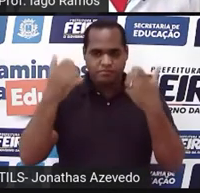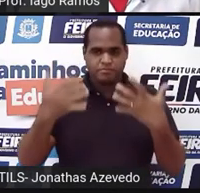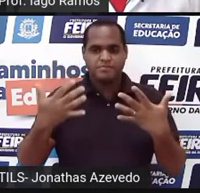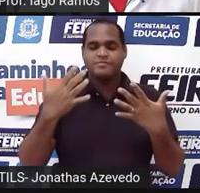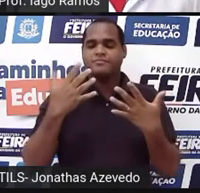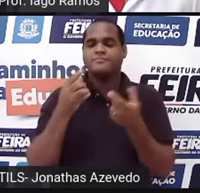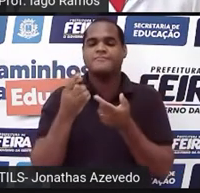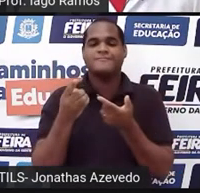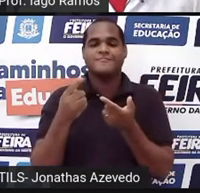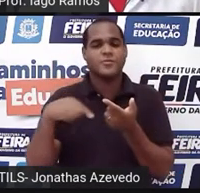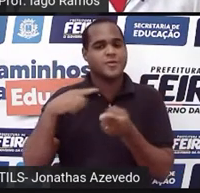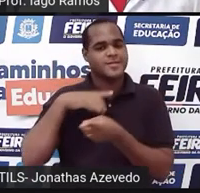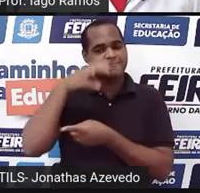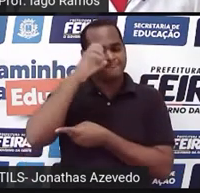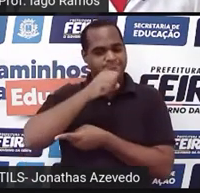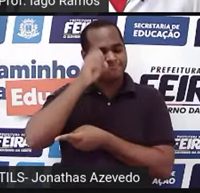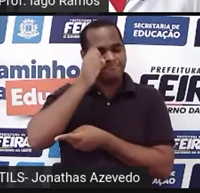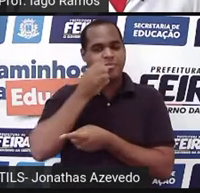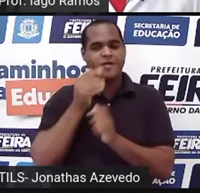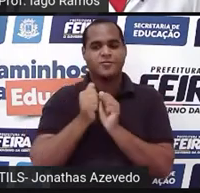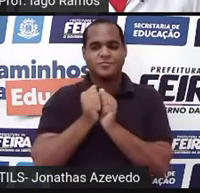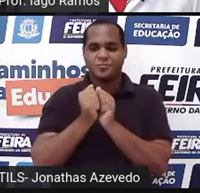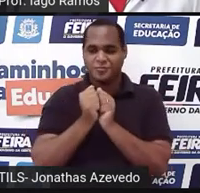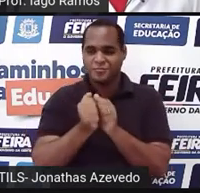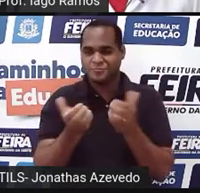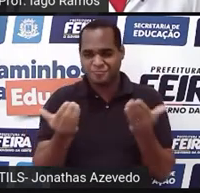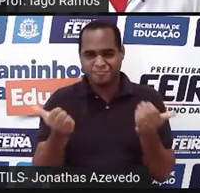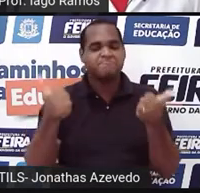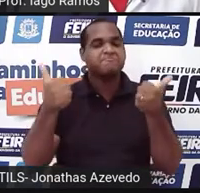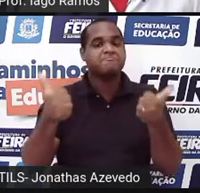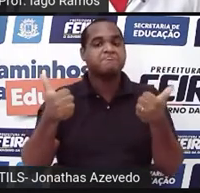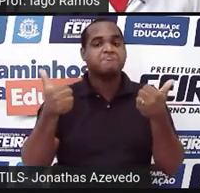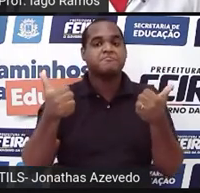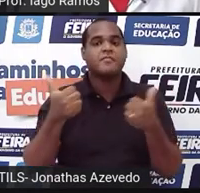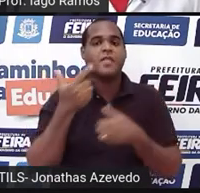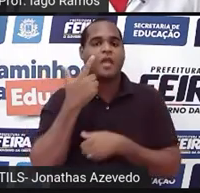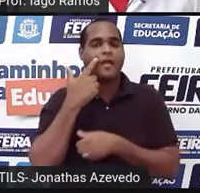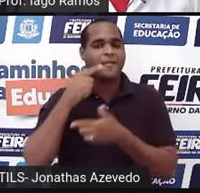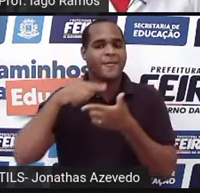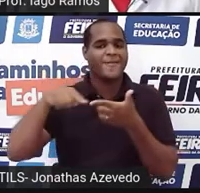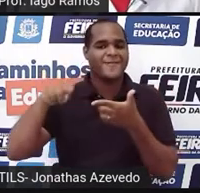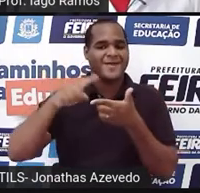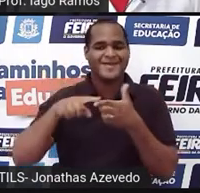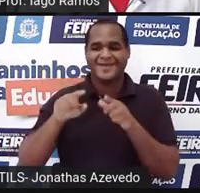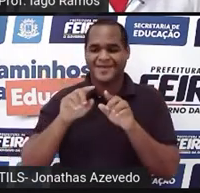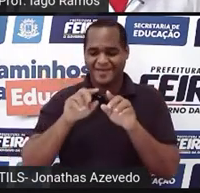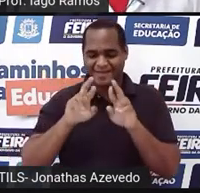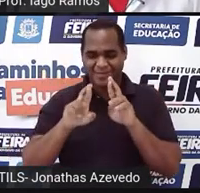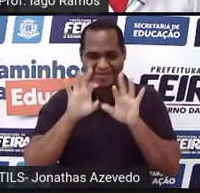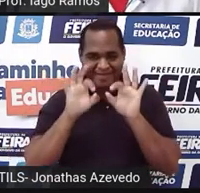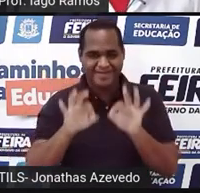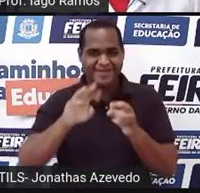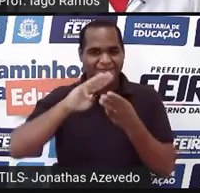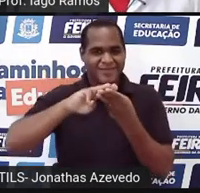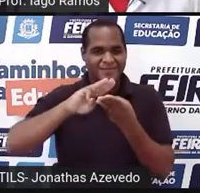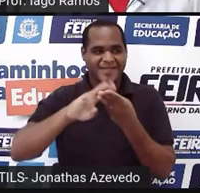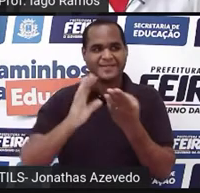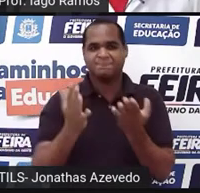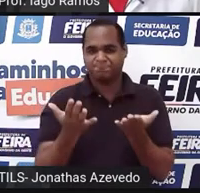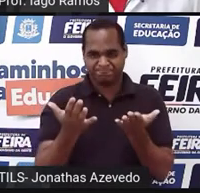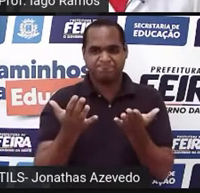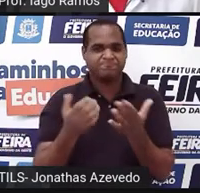aprender. Vem comigo, vamos juntos. Então, está aqui um probleminha simples, tá bom? Um